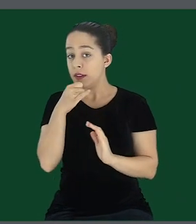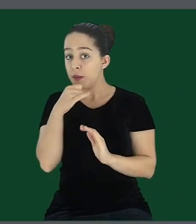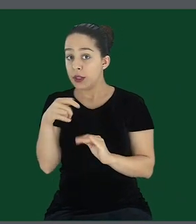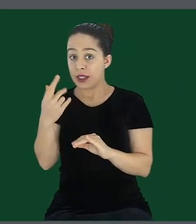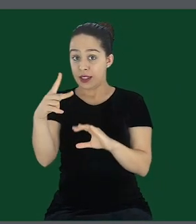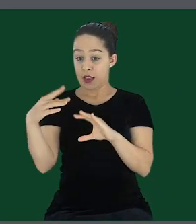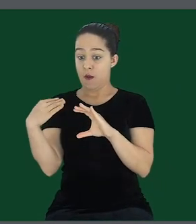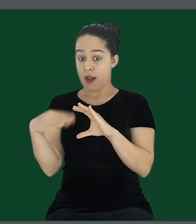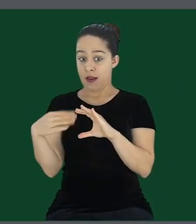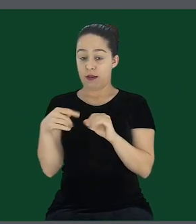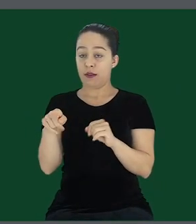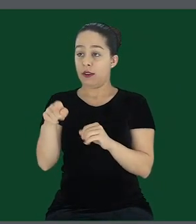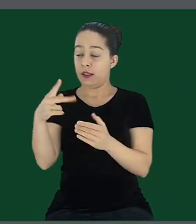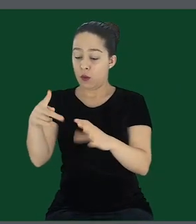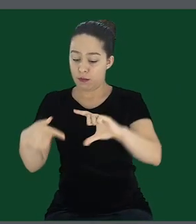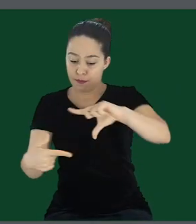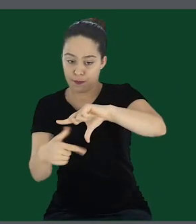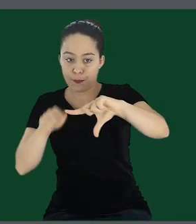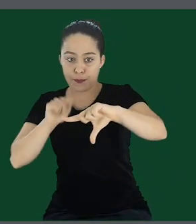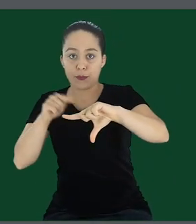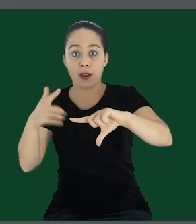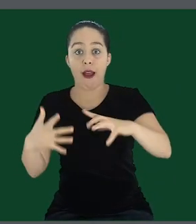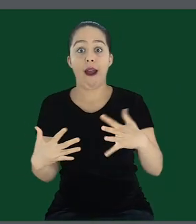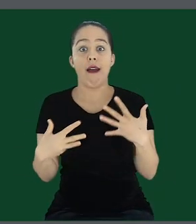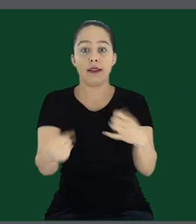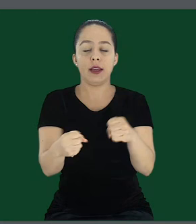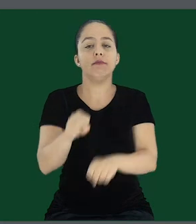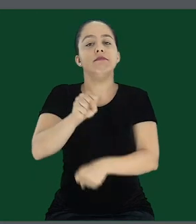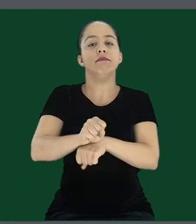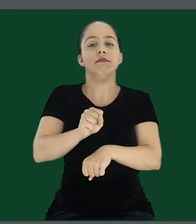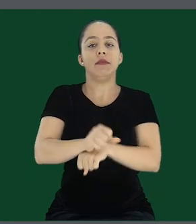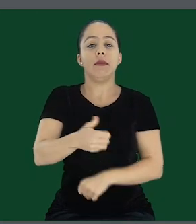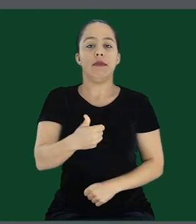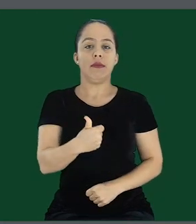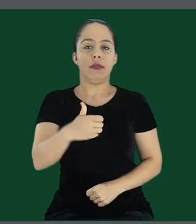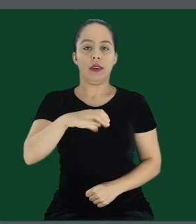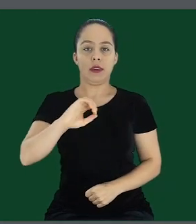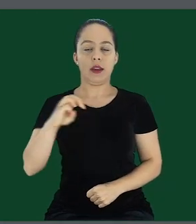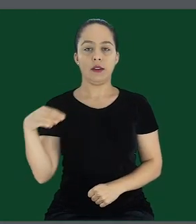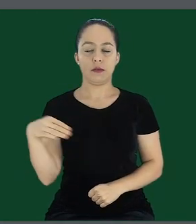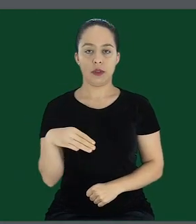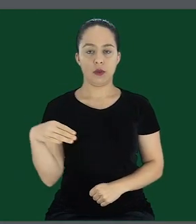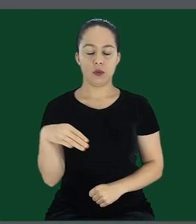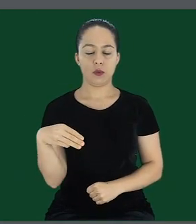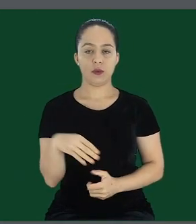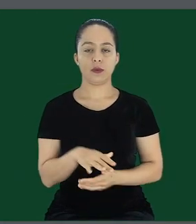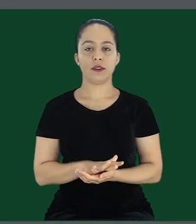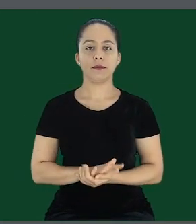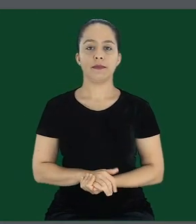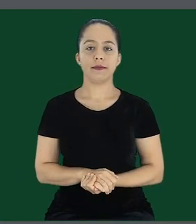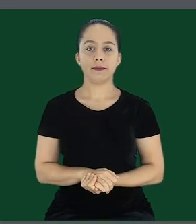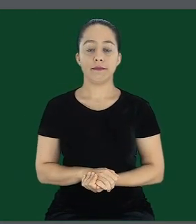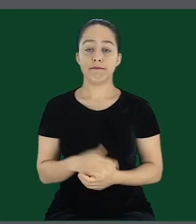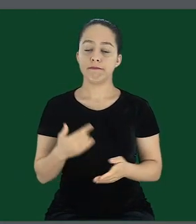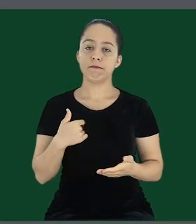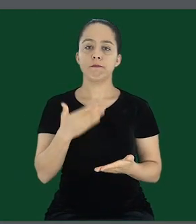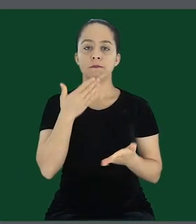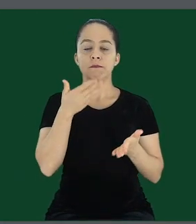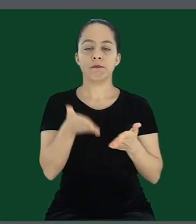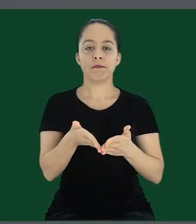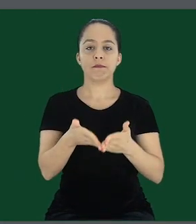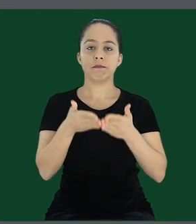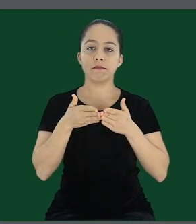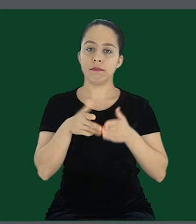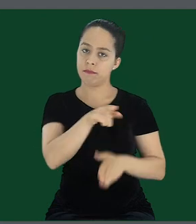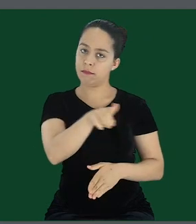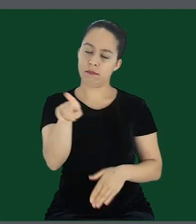Aqui está dizendo para você aguardar 10 minutos após o aceite do termo de consentimento para realizar os passos.